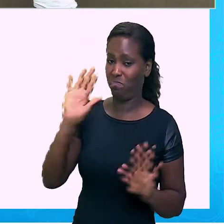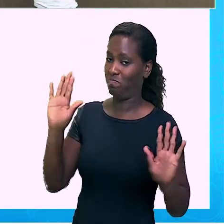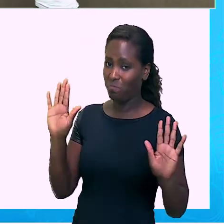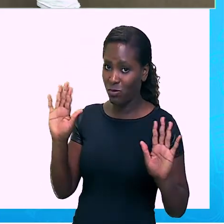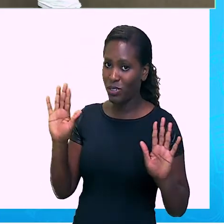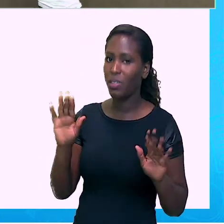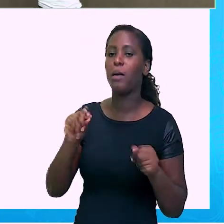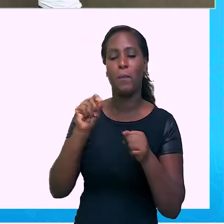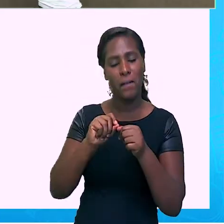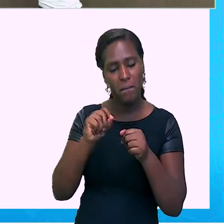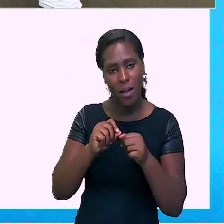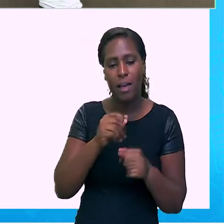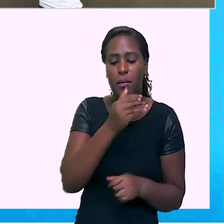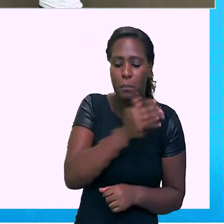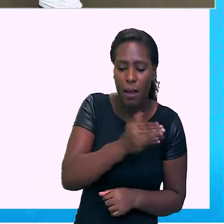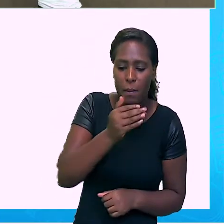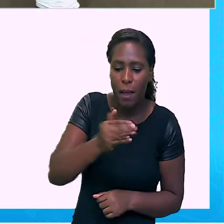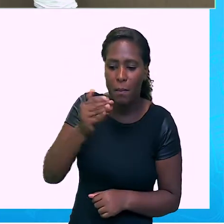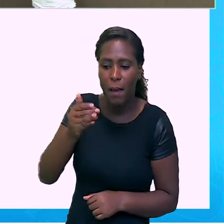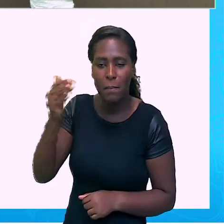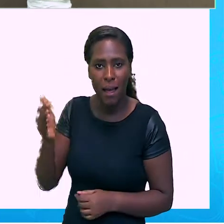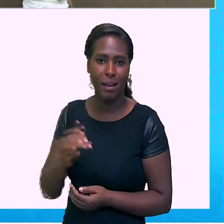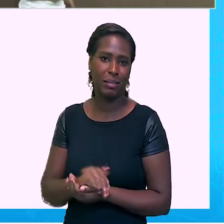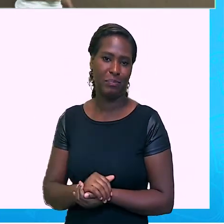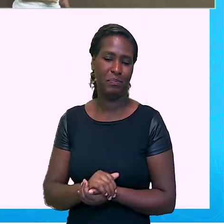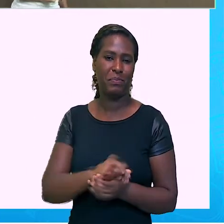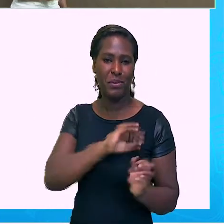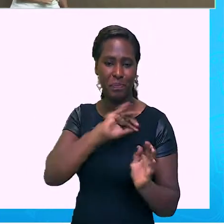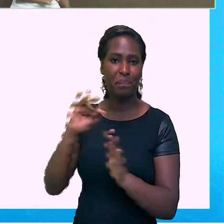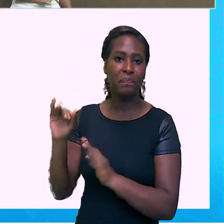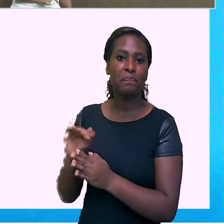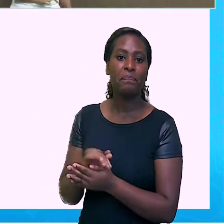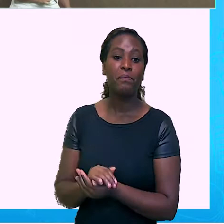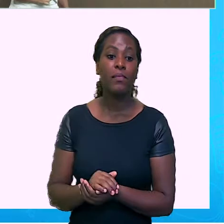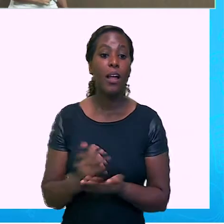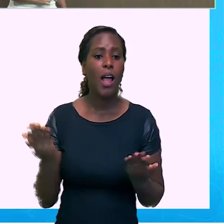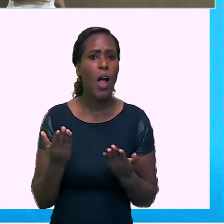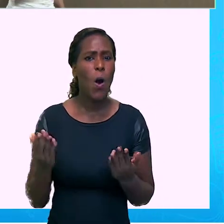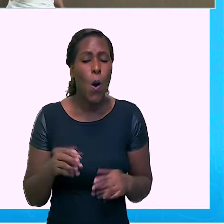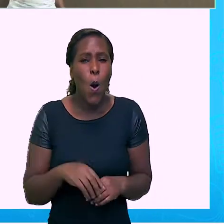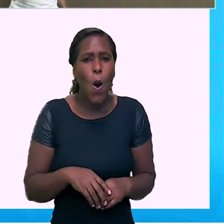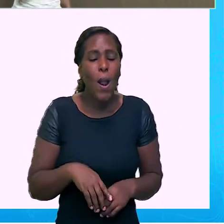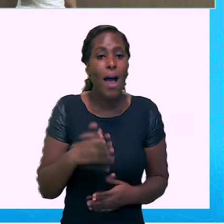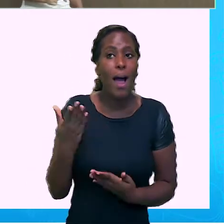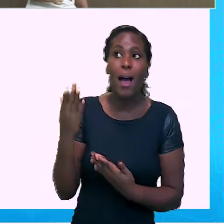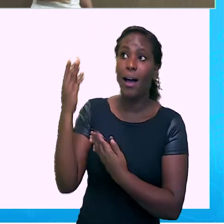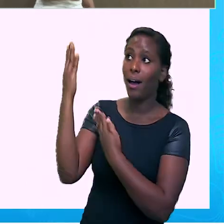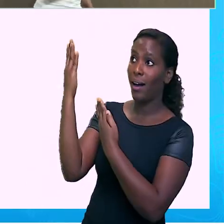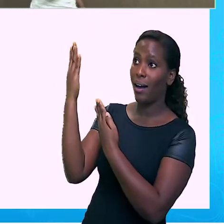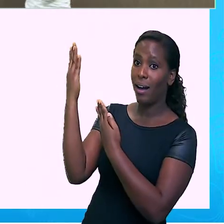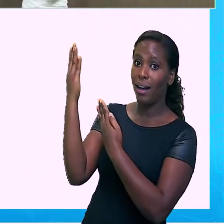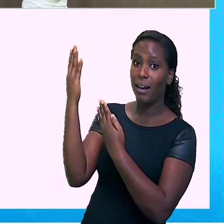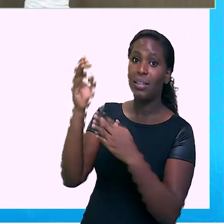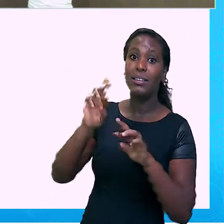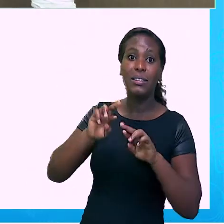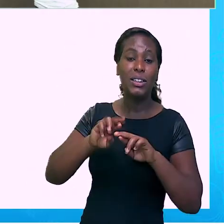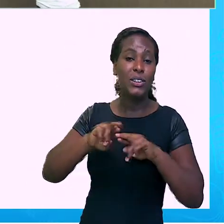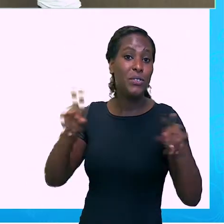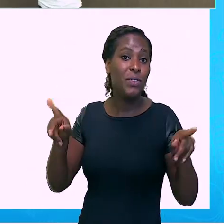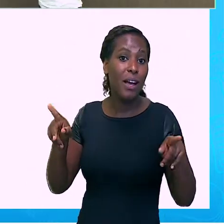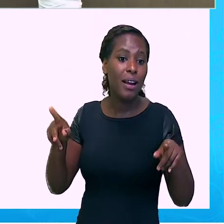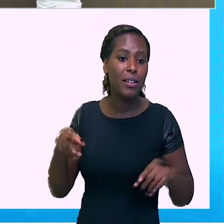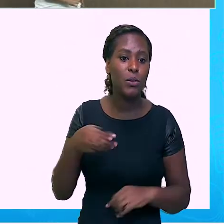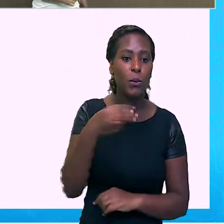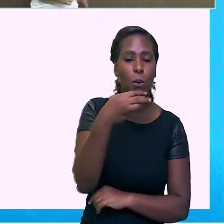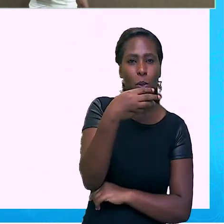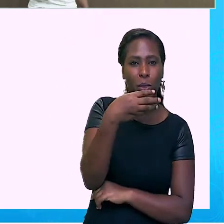Agora aqui apareceu uma coisa diferente. Estão percebendo? O que nós temos aqui? Nós temos que o